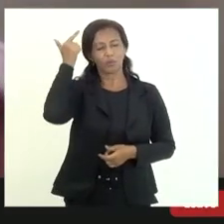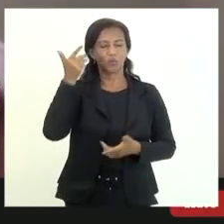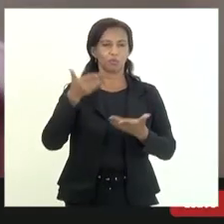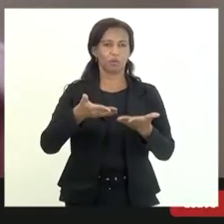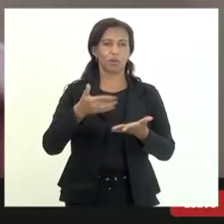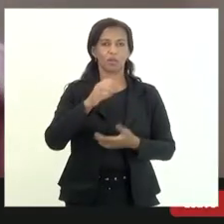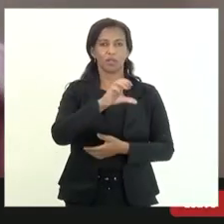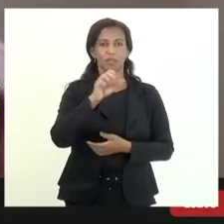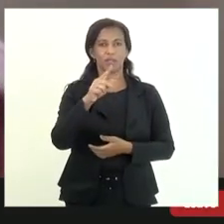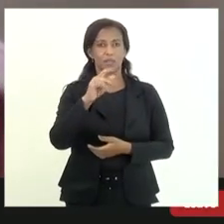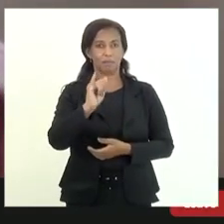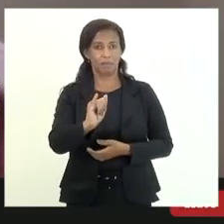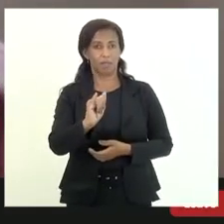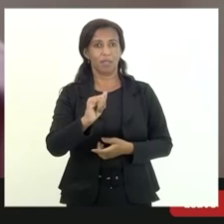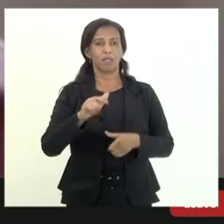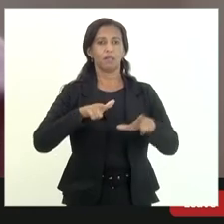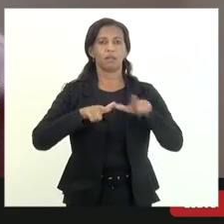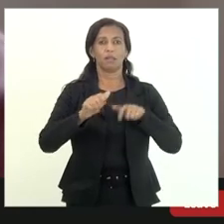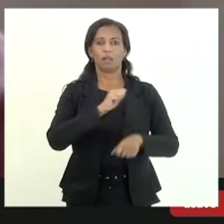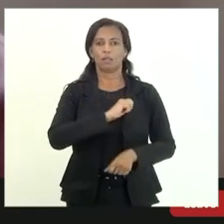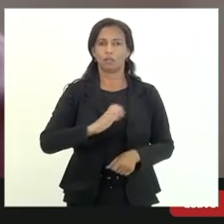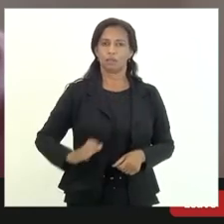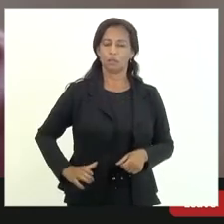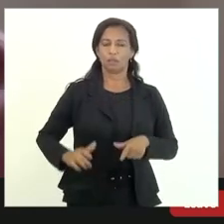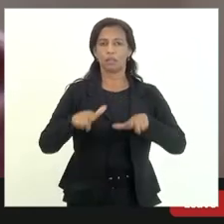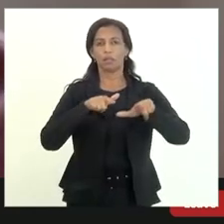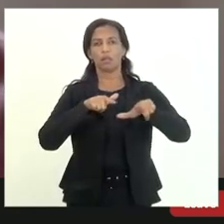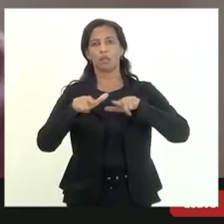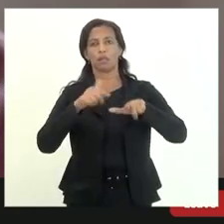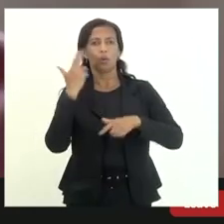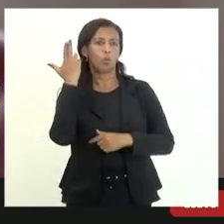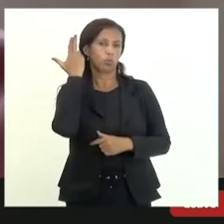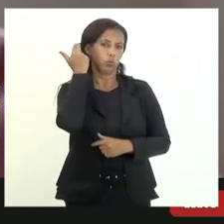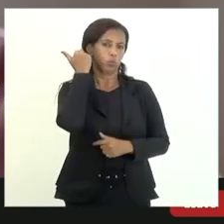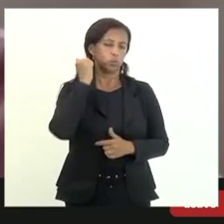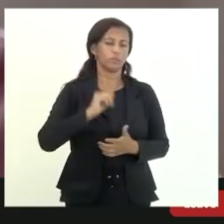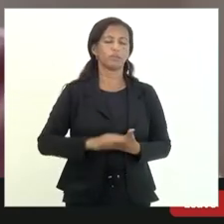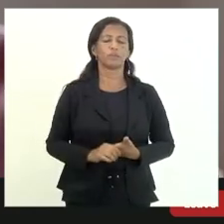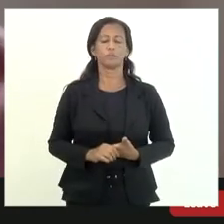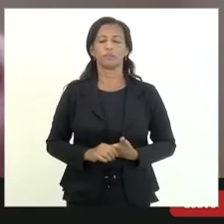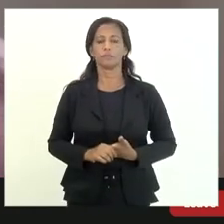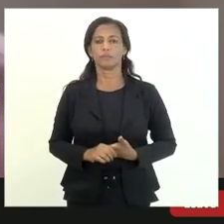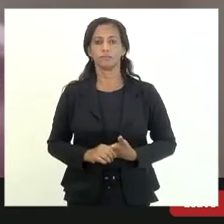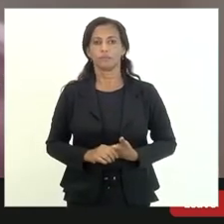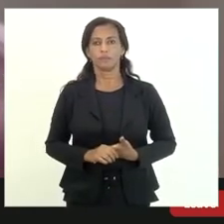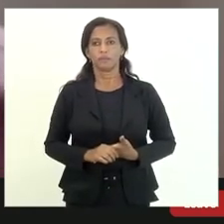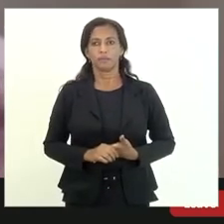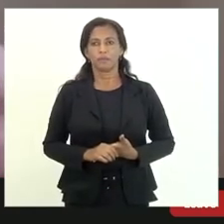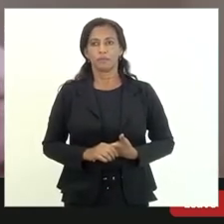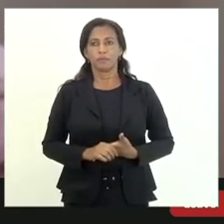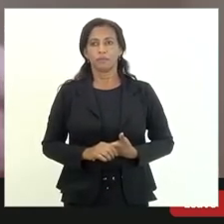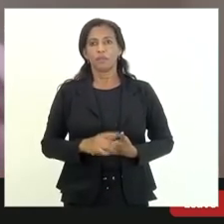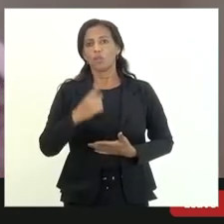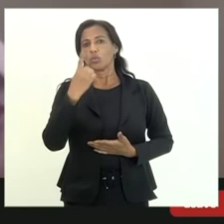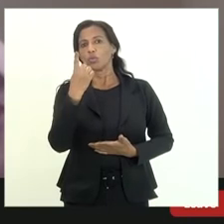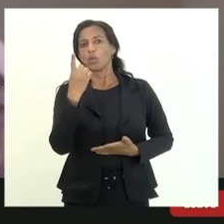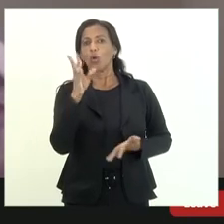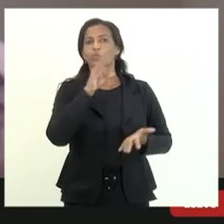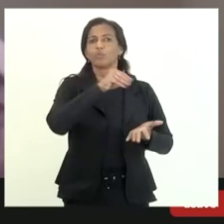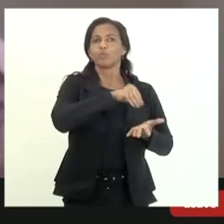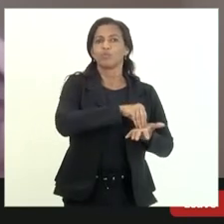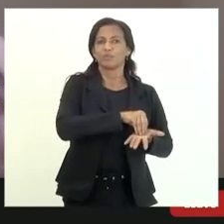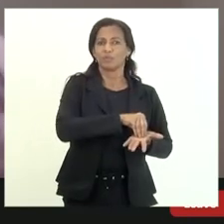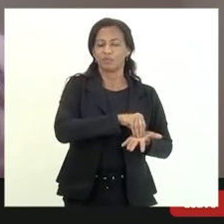na CPI o trabalho do presidente André Siliano o trabalho do Eleonar Coelho e colocar uma coisinha quer dizer